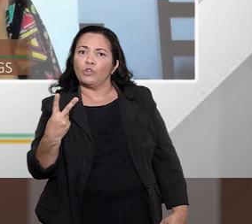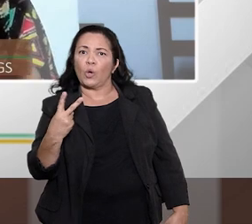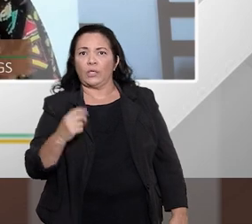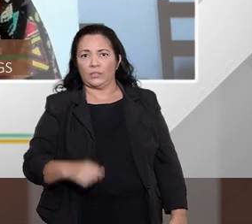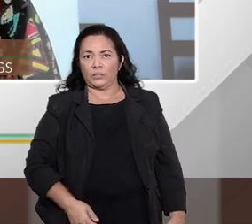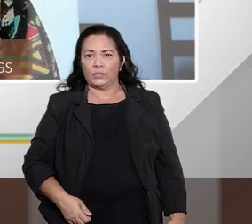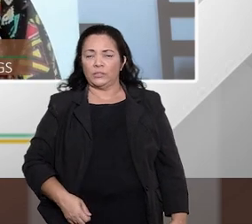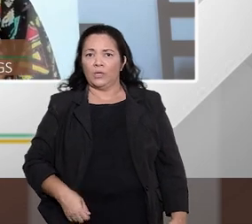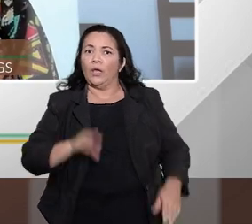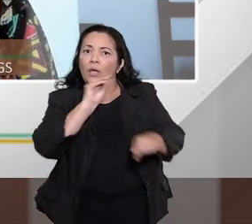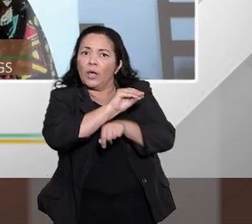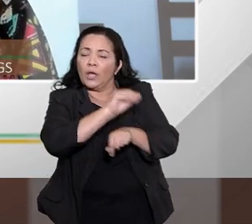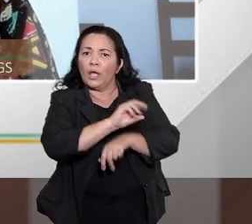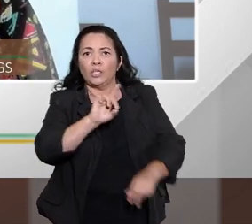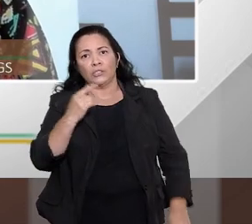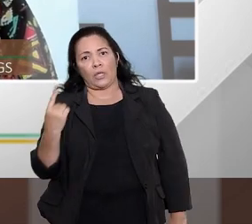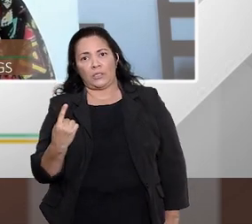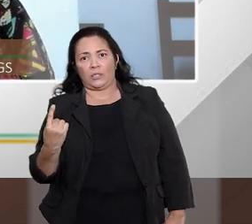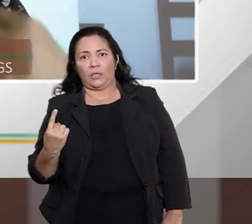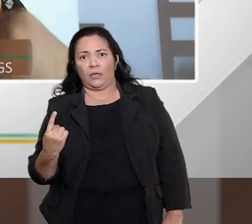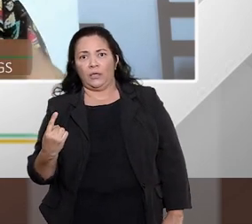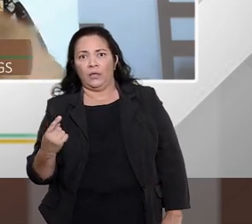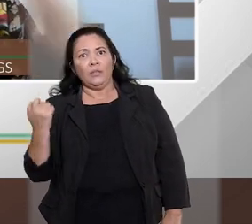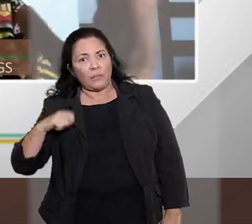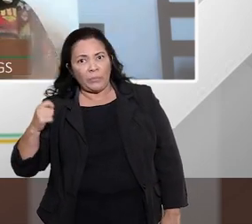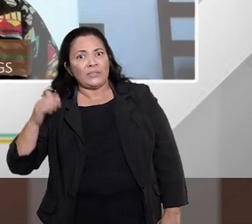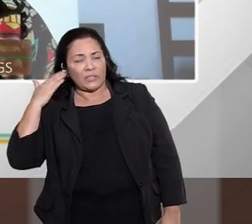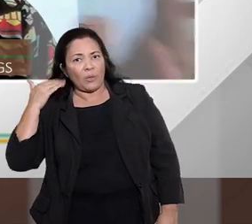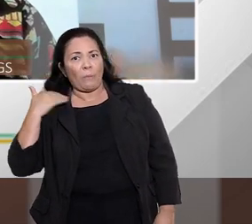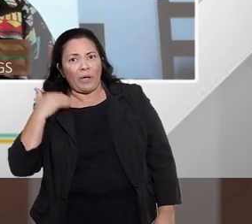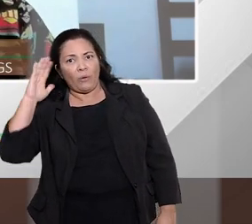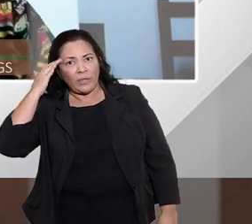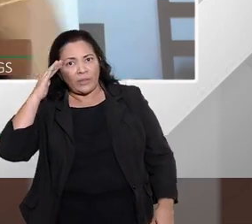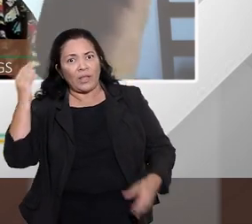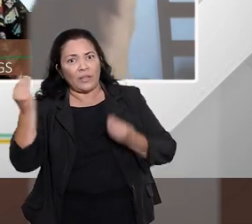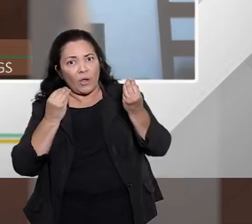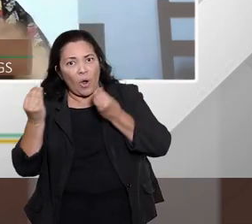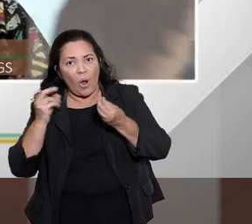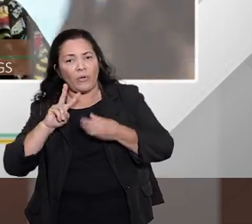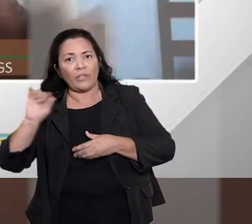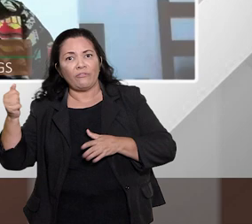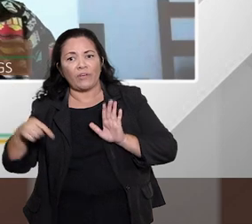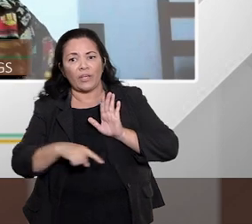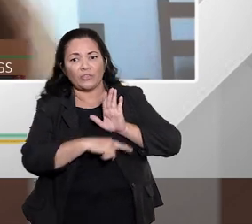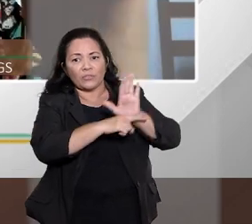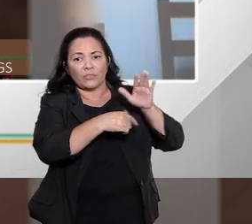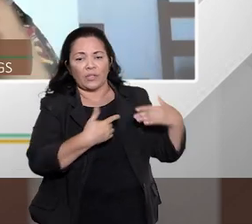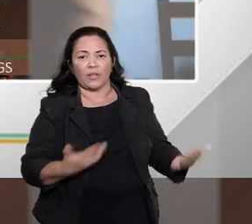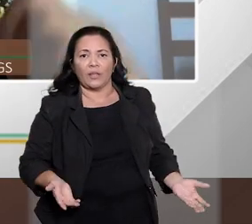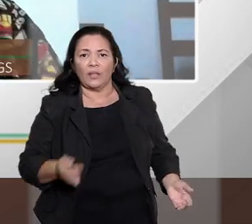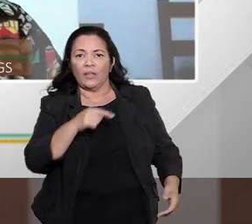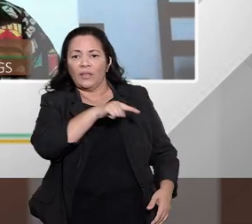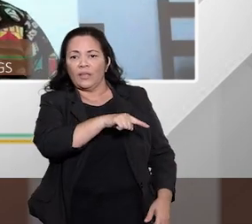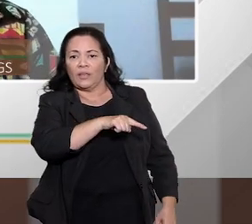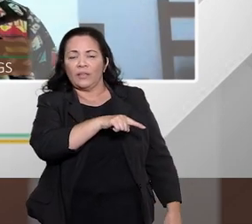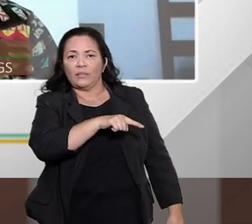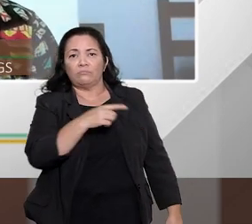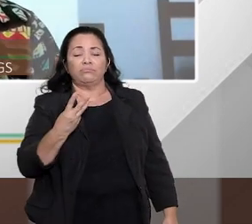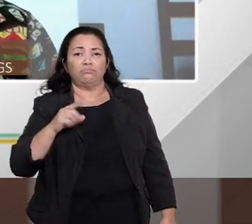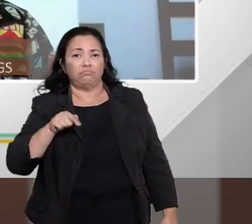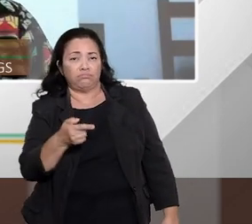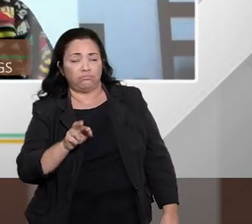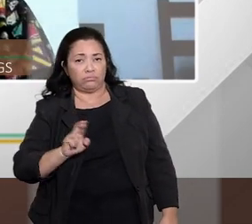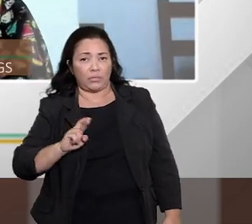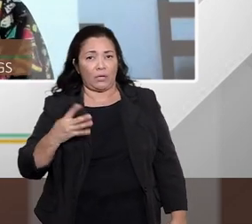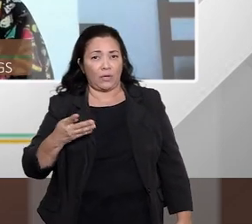verifica que realmente é preciso e os bancos sempre dizem não, mas ele ele ganha três mil reais ele ganha quatro mil reais ele pode